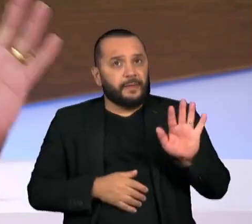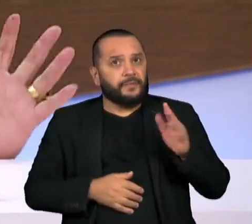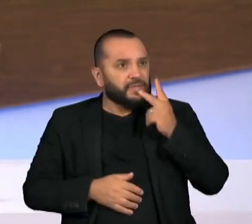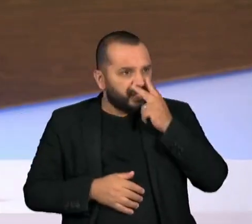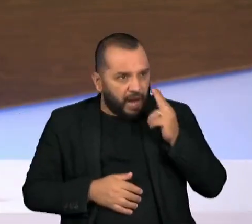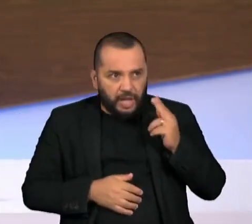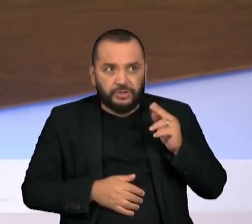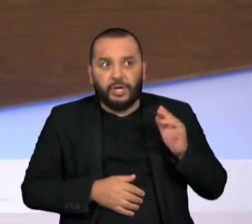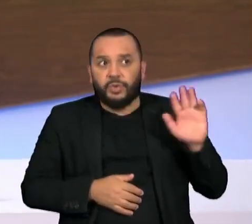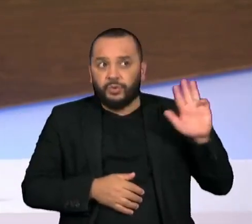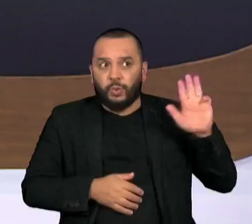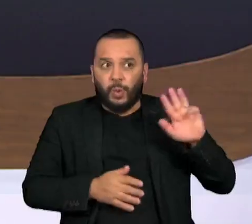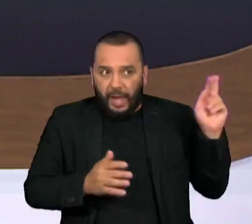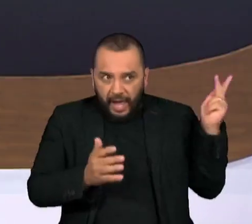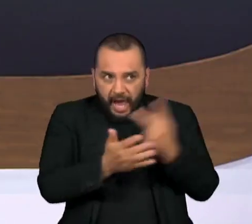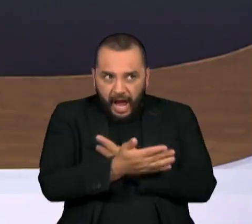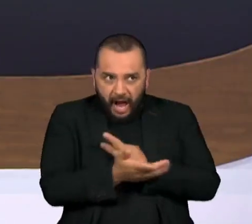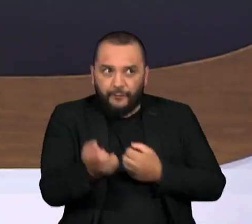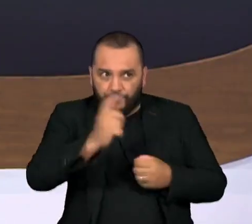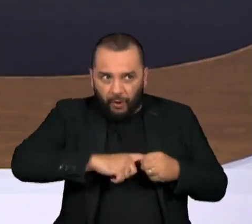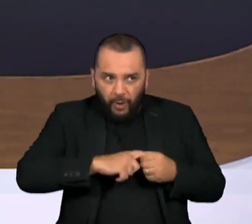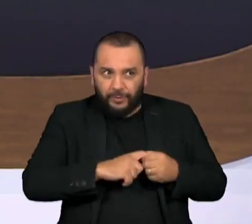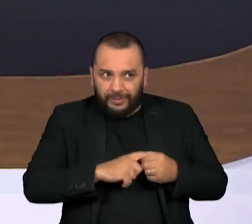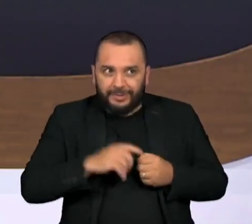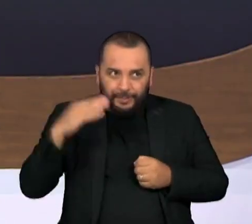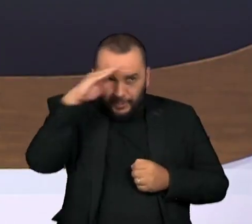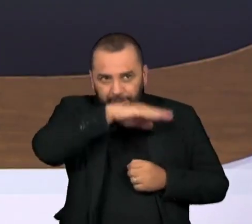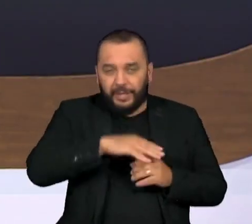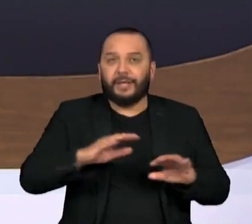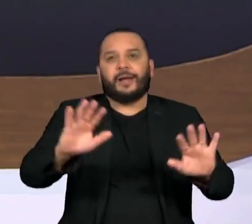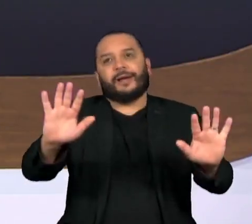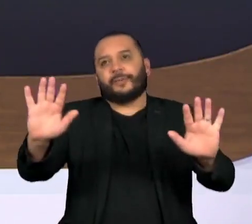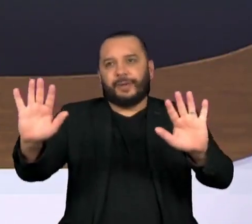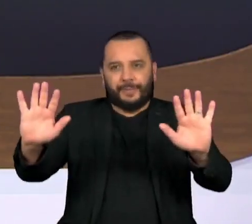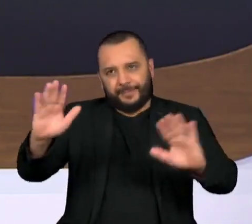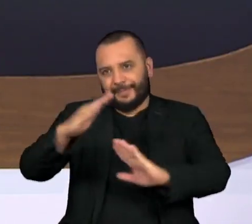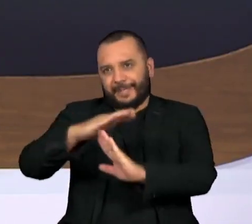fazer a roda girar e aí depois a gente volta. A é legal. Para o azul.